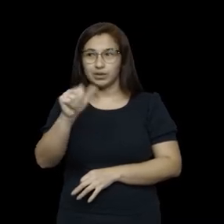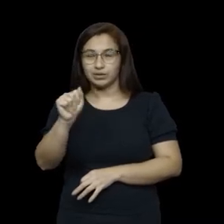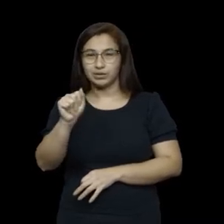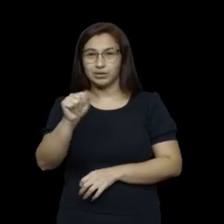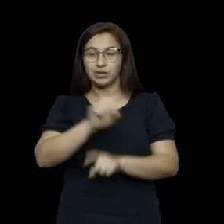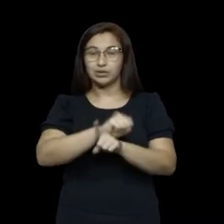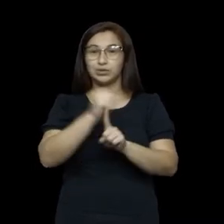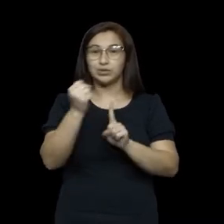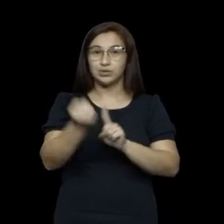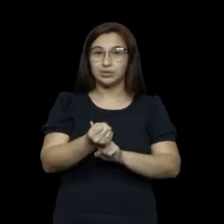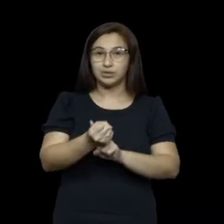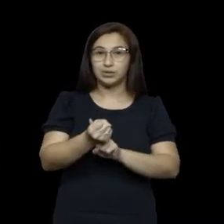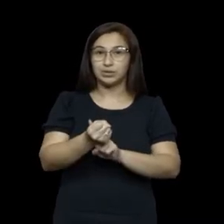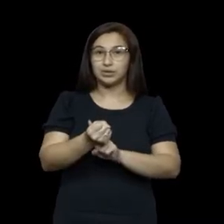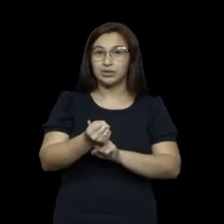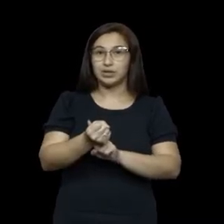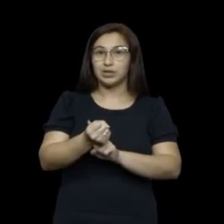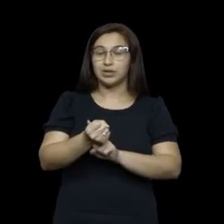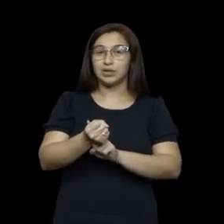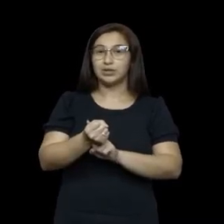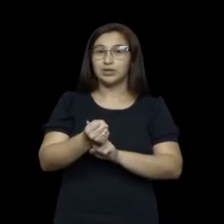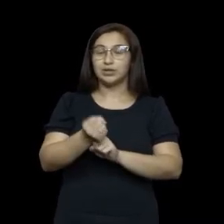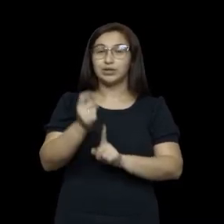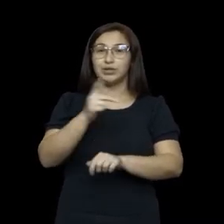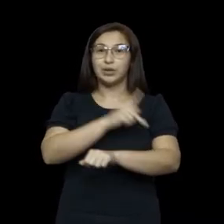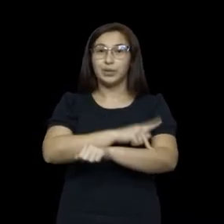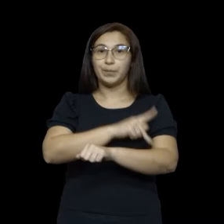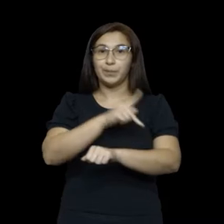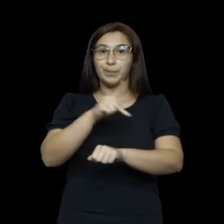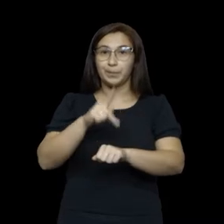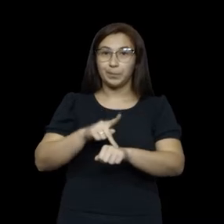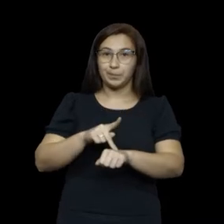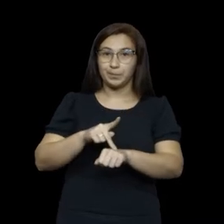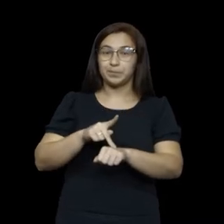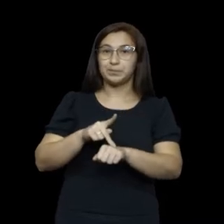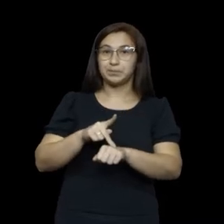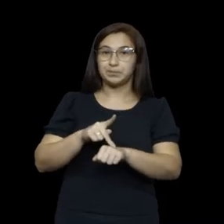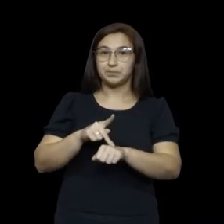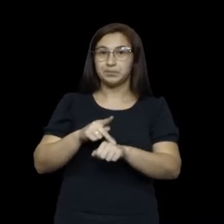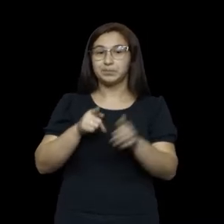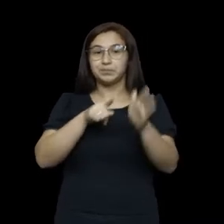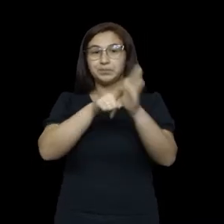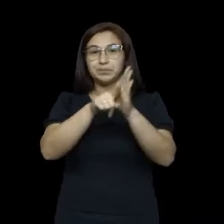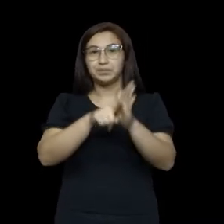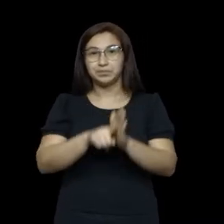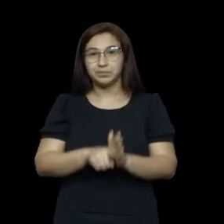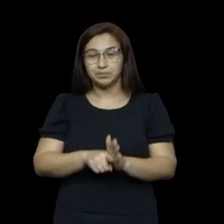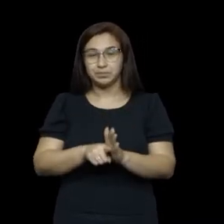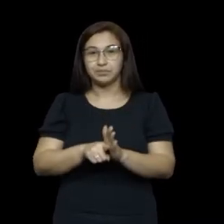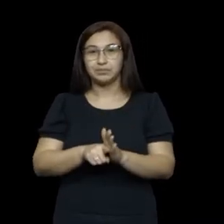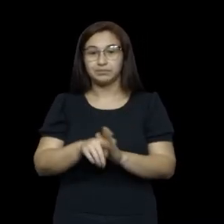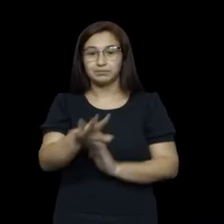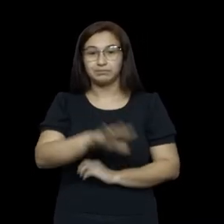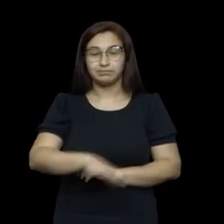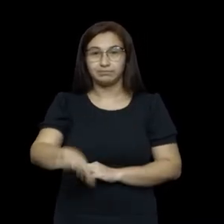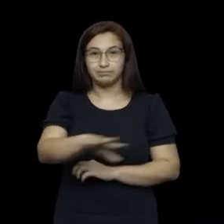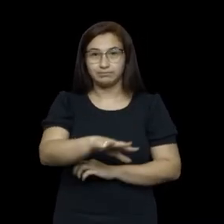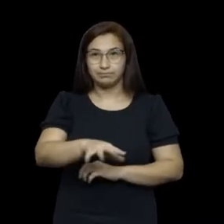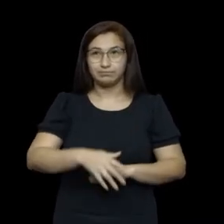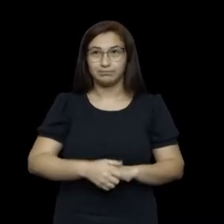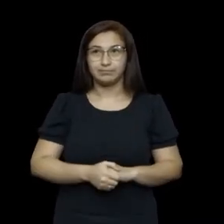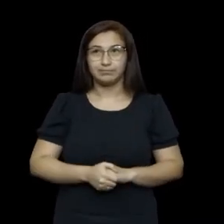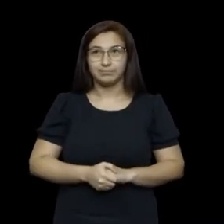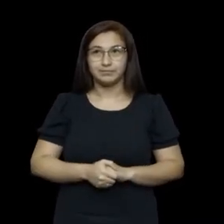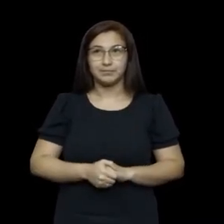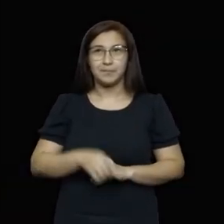Pediatria e Pesquisa da Comunidade essa essa